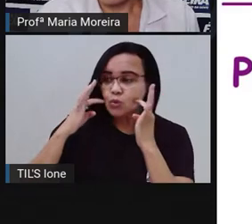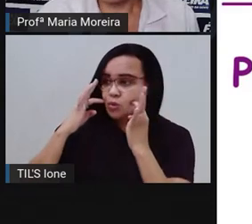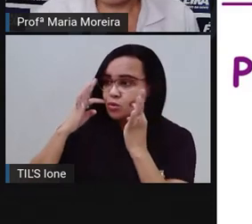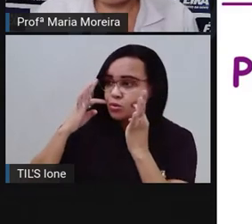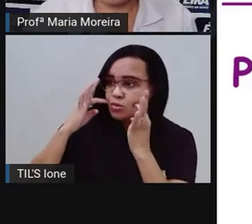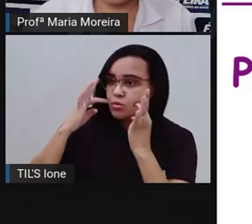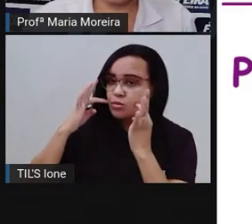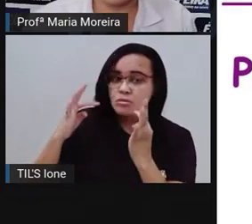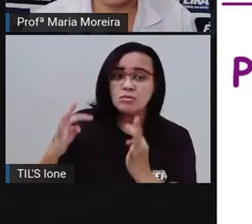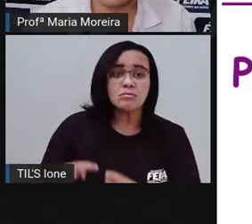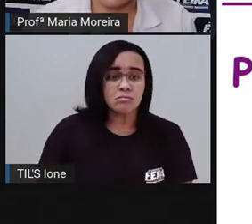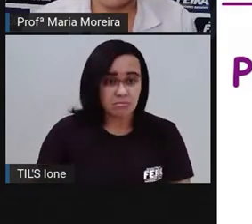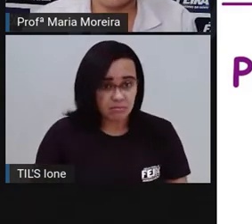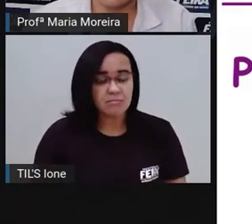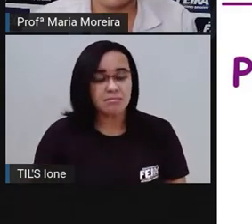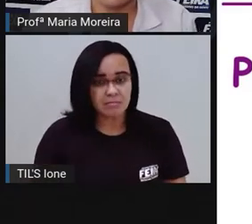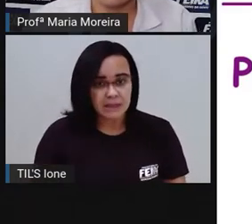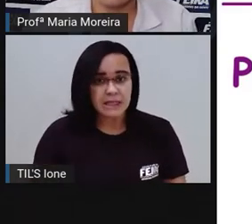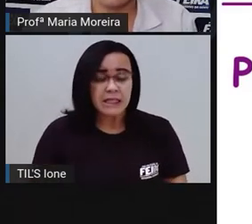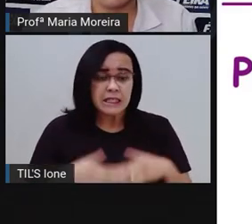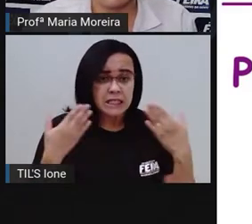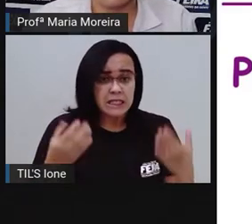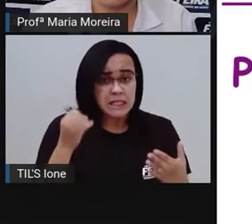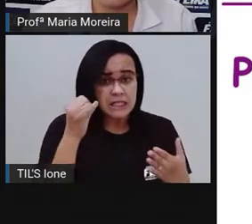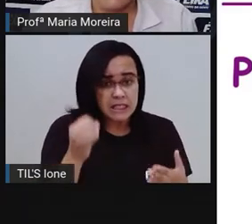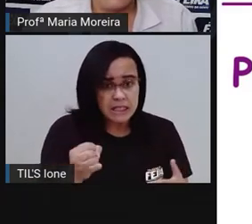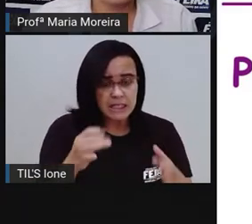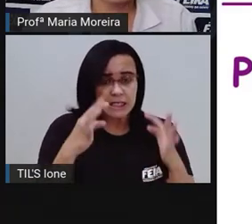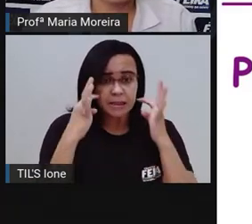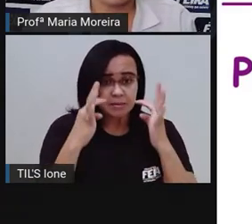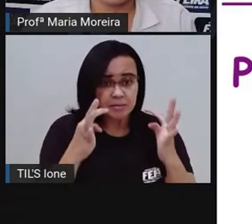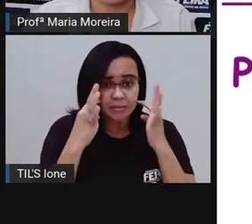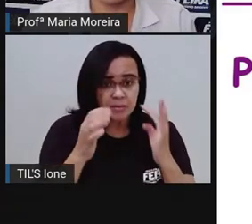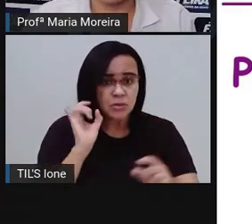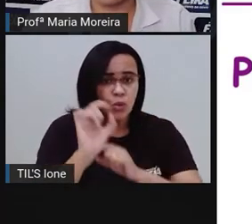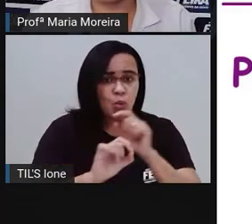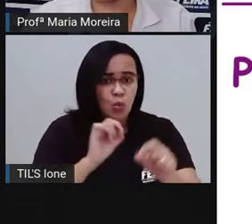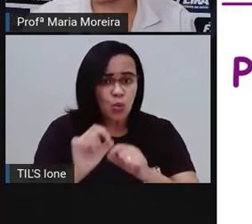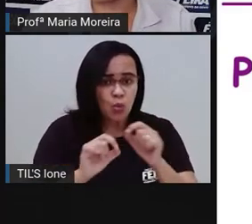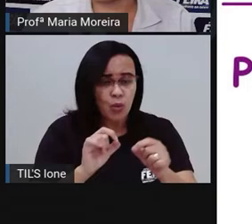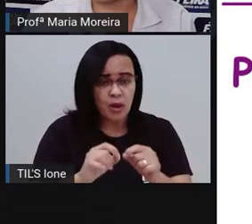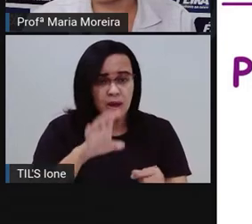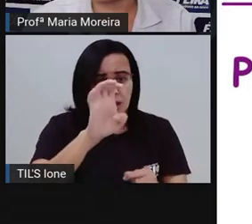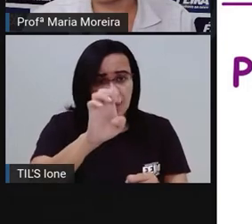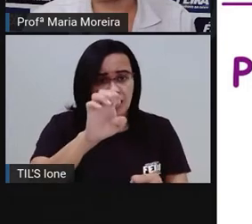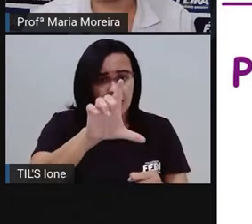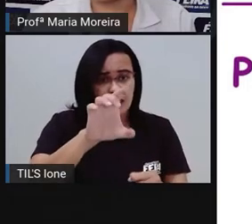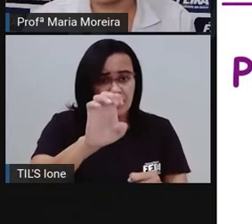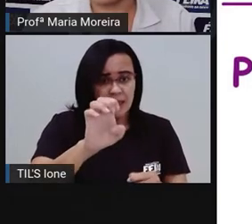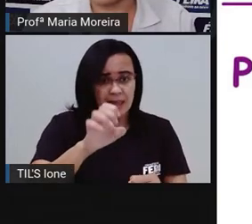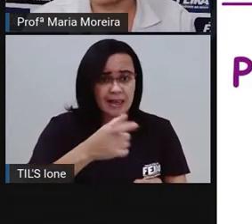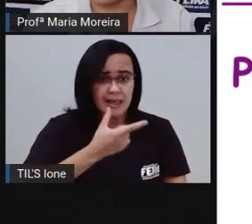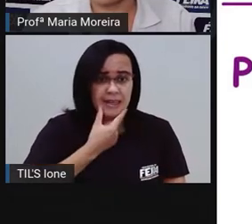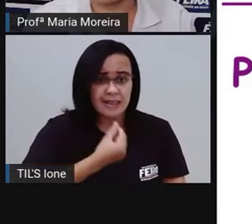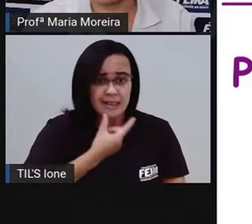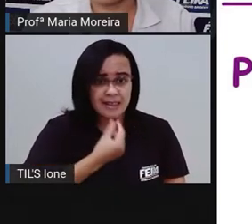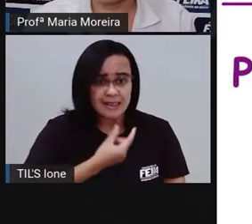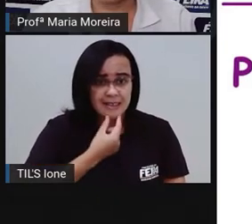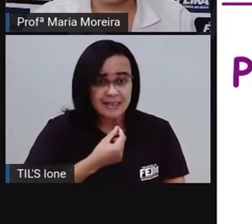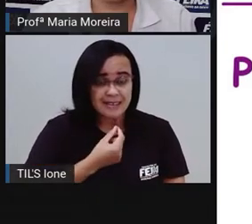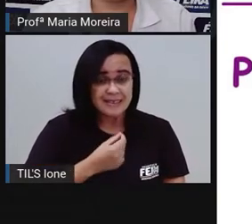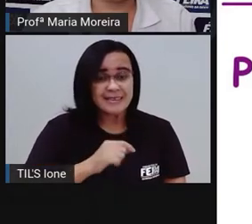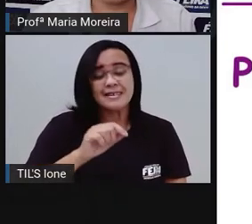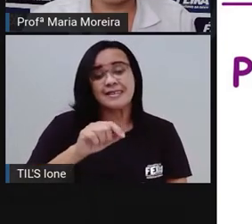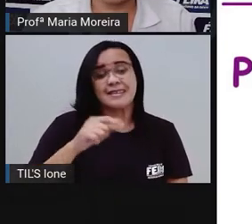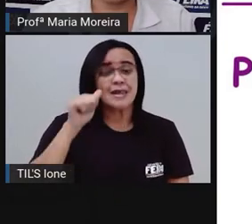fala. Se você reparar aqui, ó, ele, ela. Esse ele aqui é masculino. Esse ela aqui